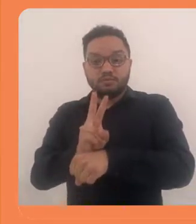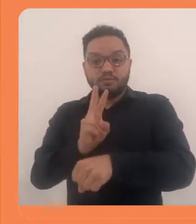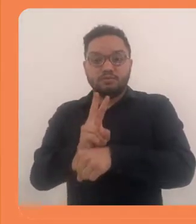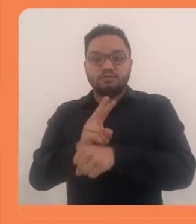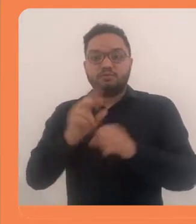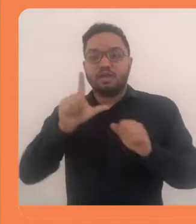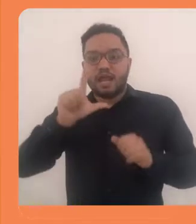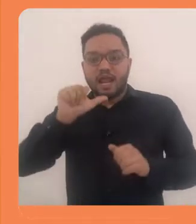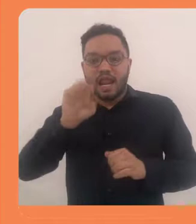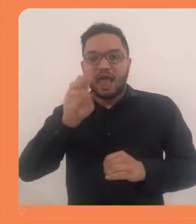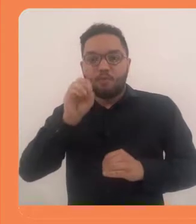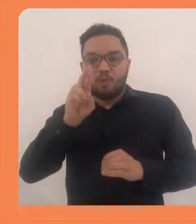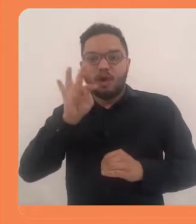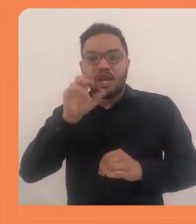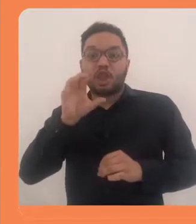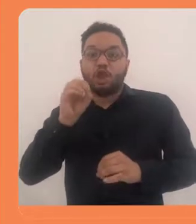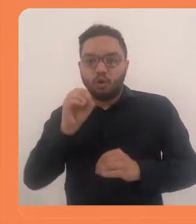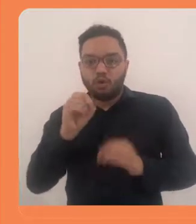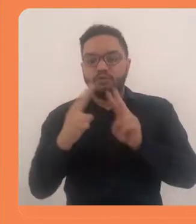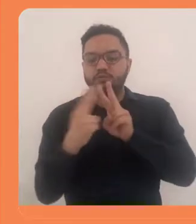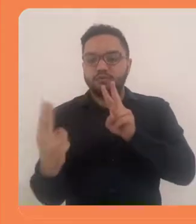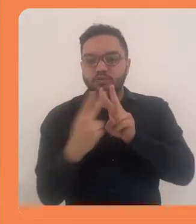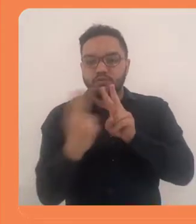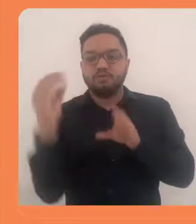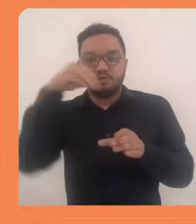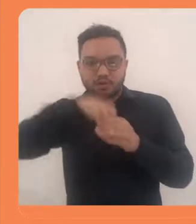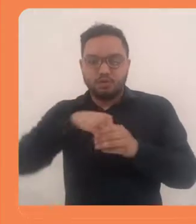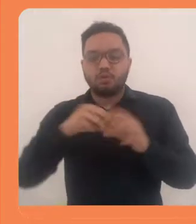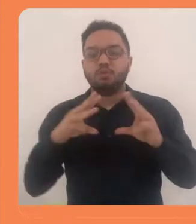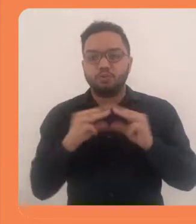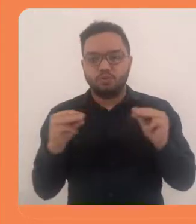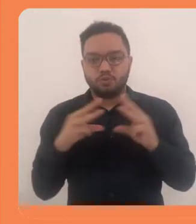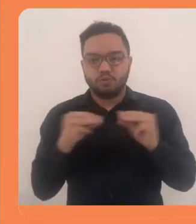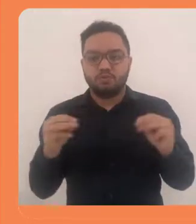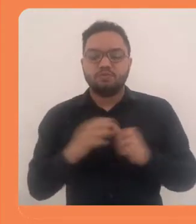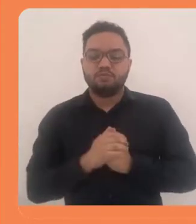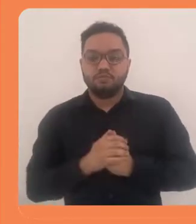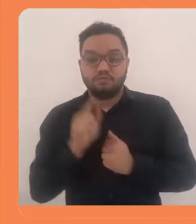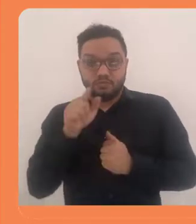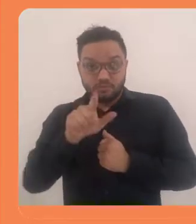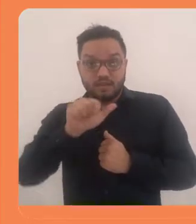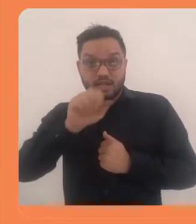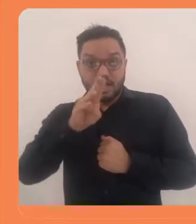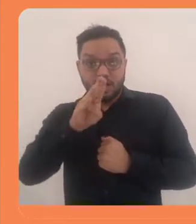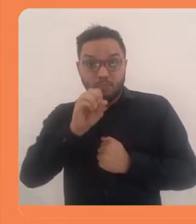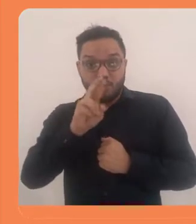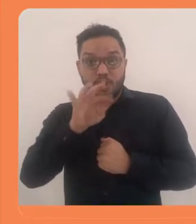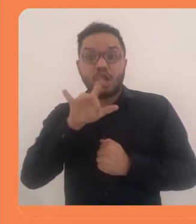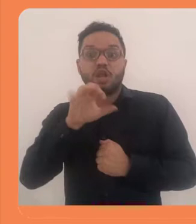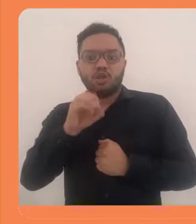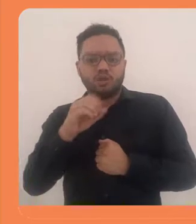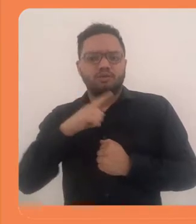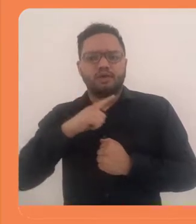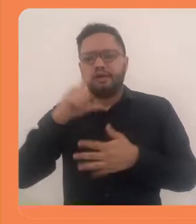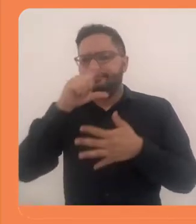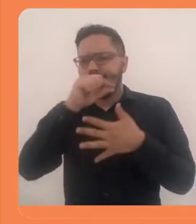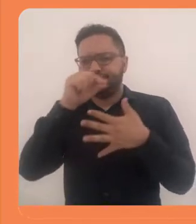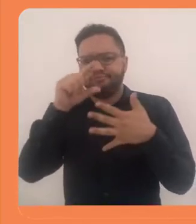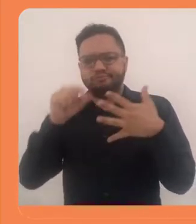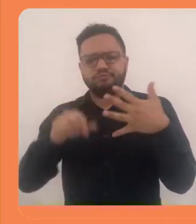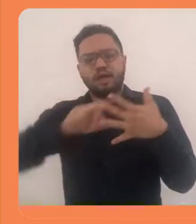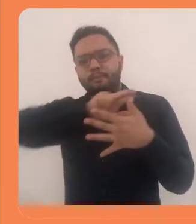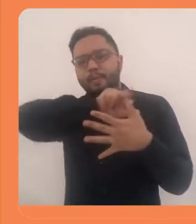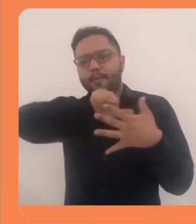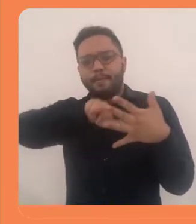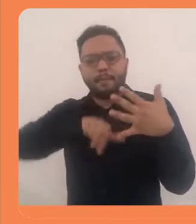de um laboratório virtual dentro do Moodle. Esse laboratório, ele tem várias